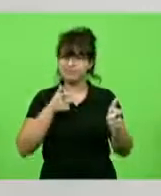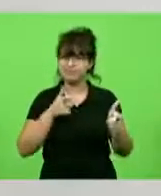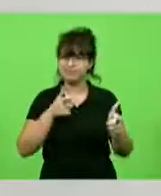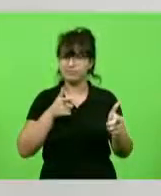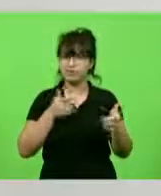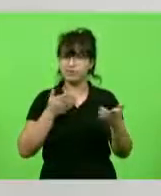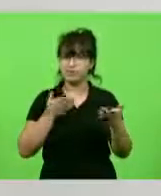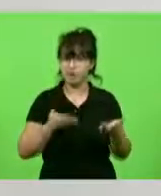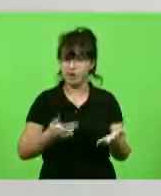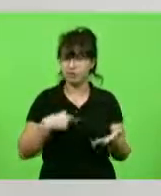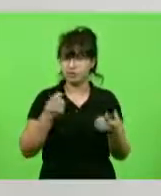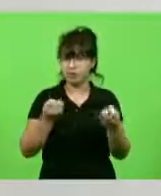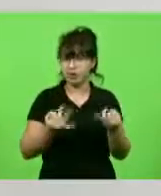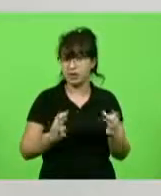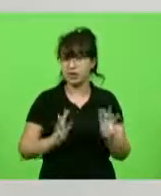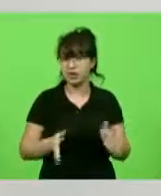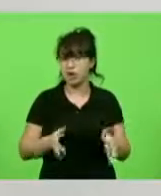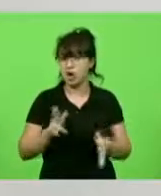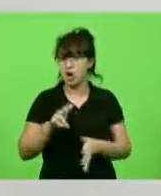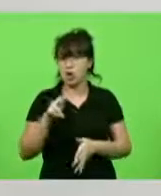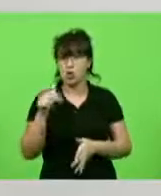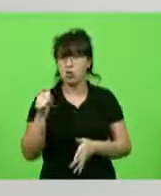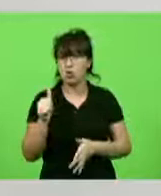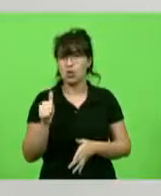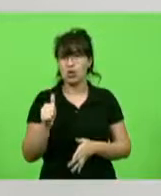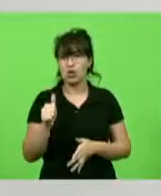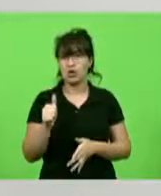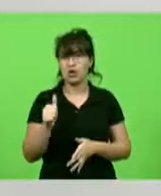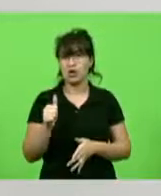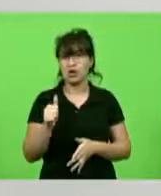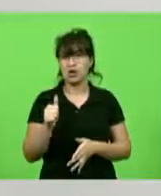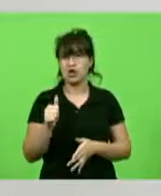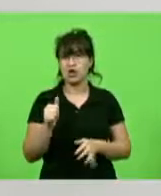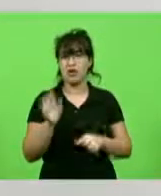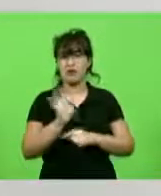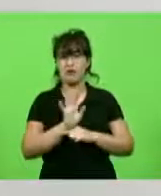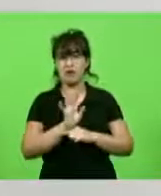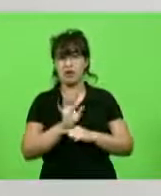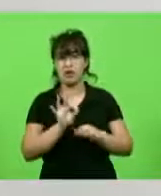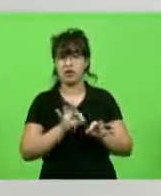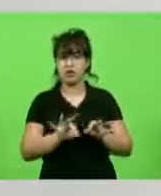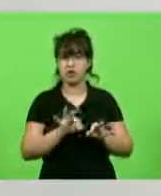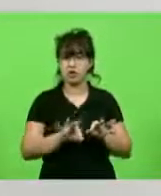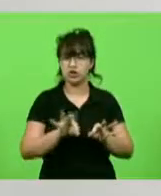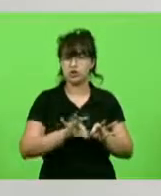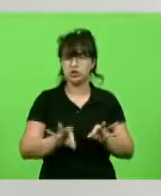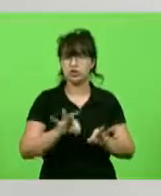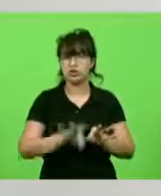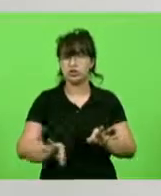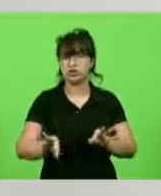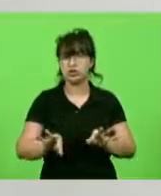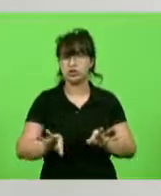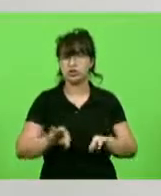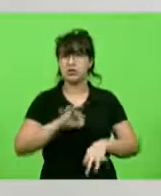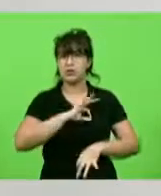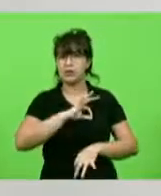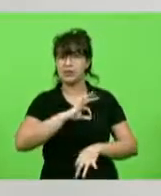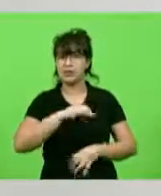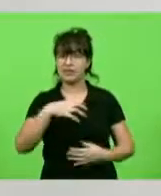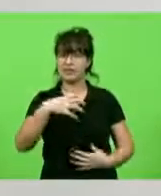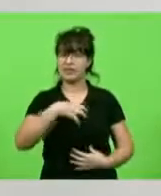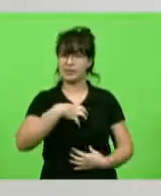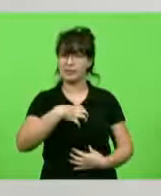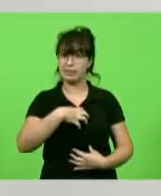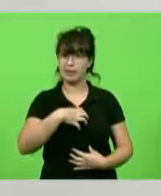como eu disse, nunca, não me faça esse disparate de colocar algum vídeo institucional da Polícia Militar da Bahia mostrando